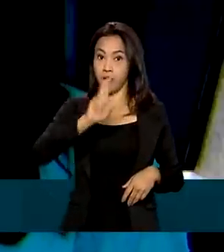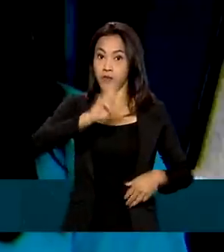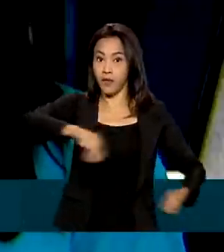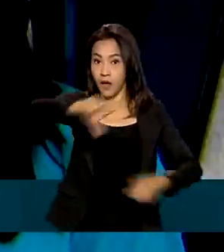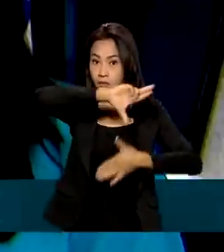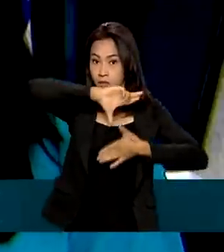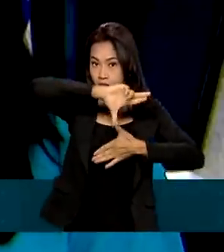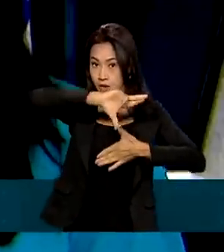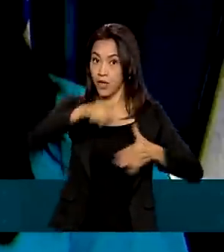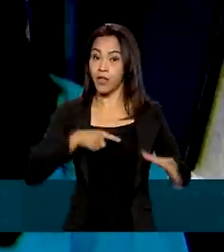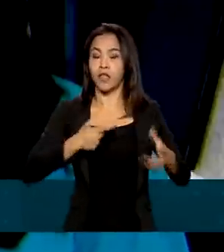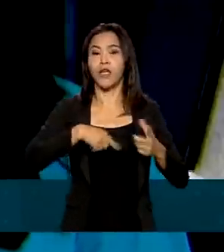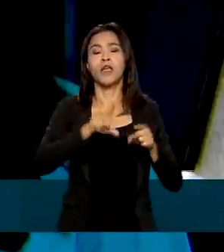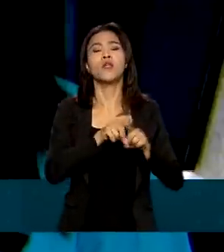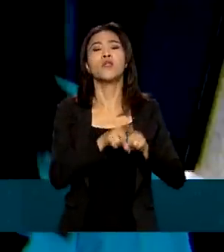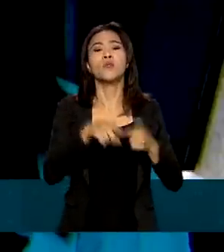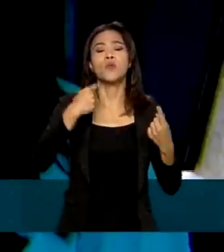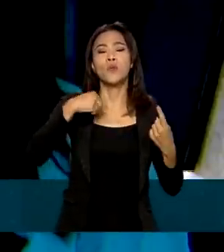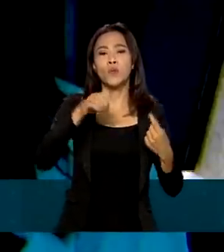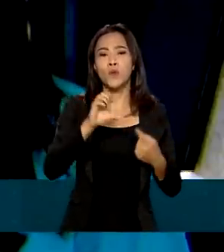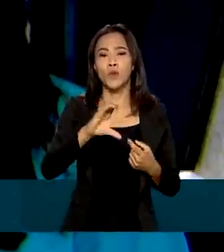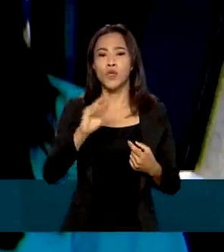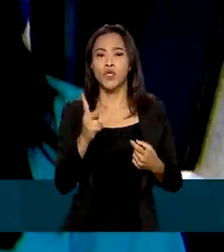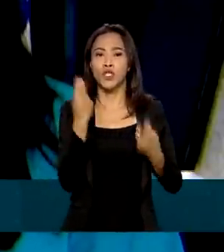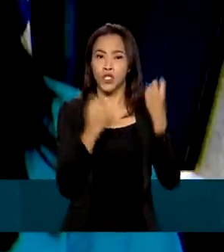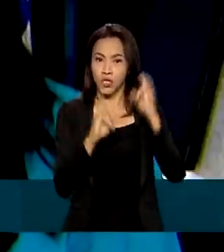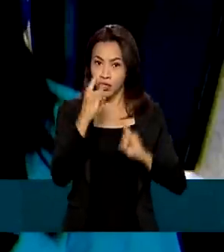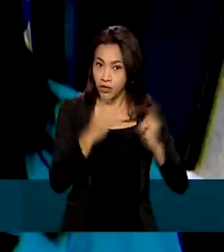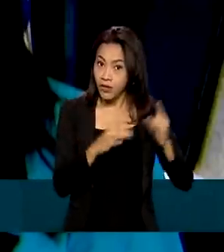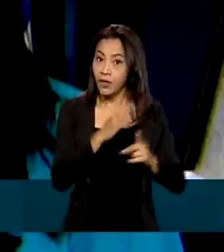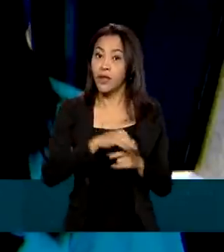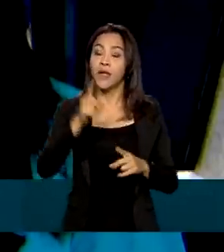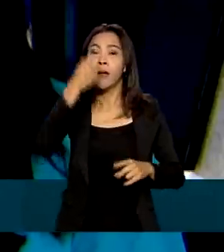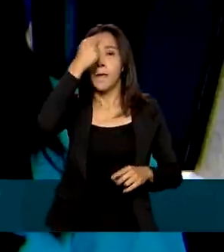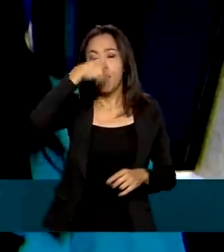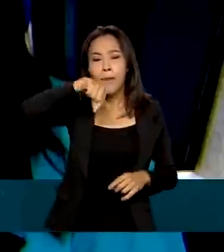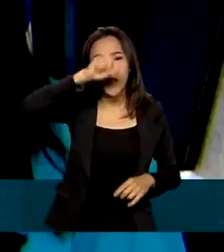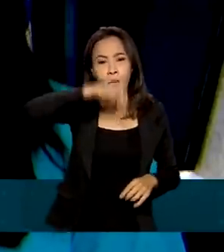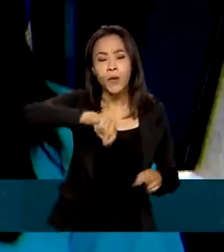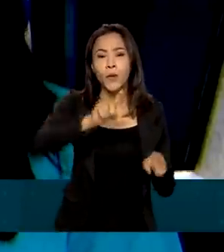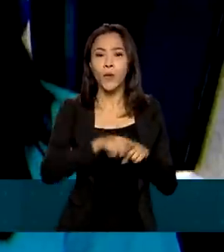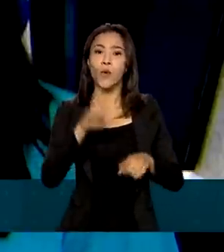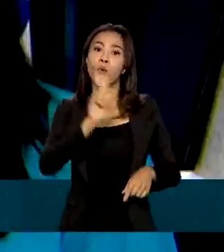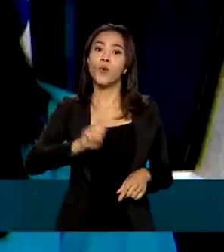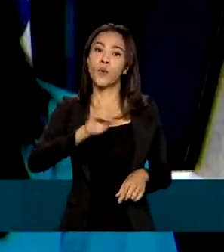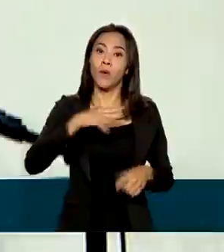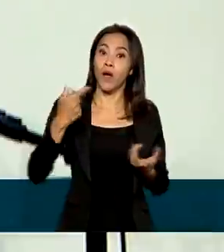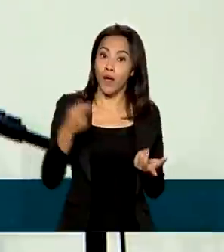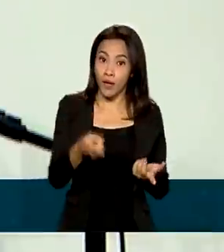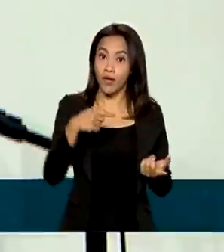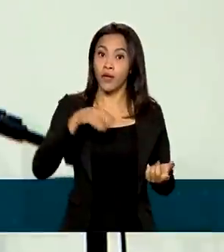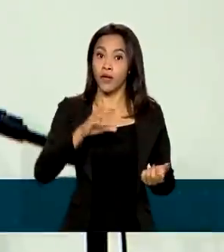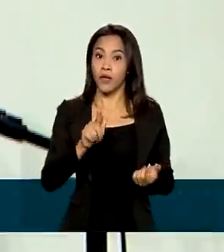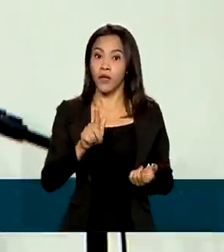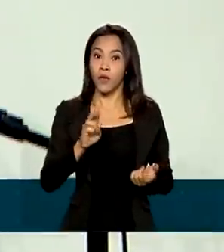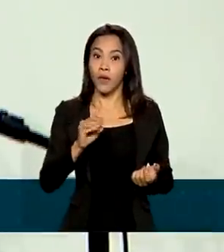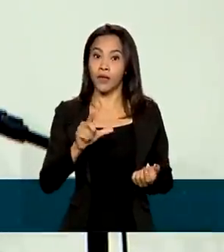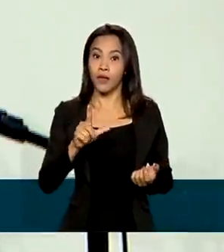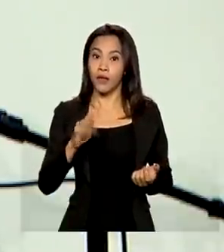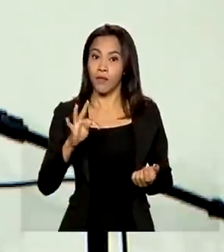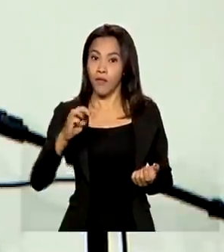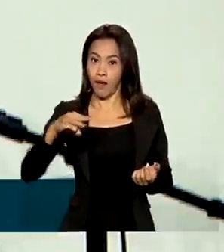apoio de militares do Chile, Equador, México, Argentina, Peru, Bolívia, Uruguai e Guatemala. Nós agregamos